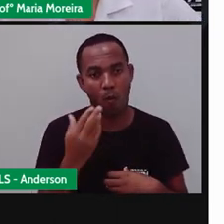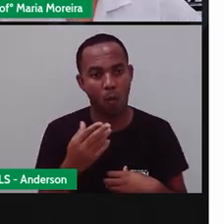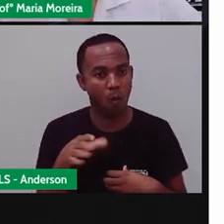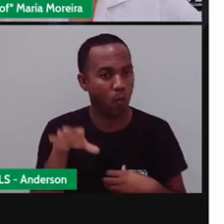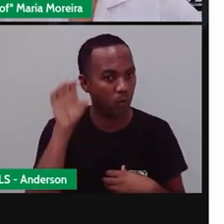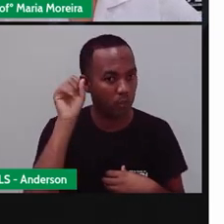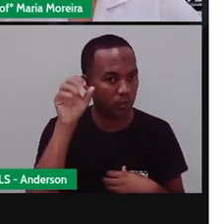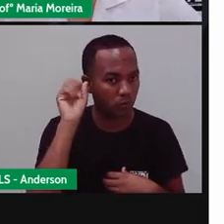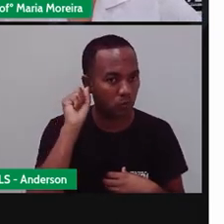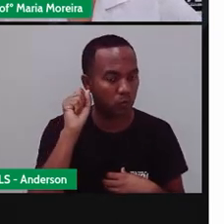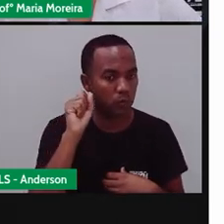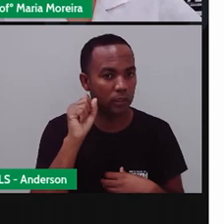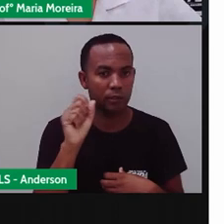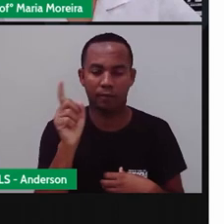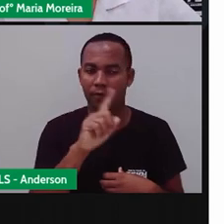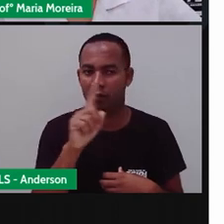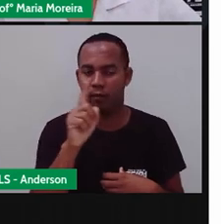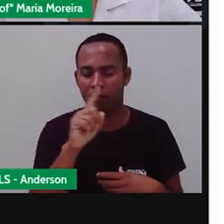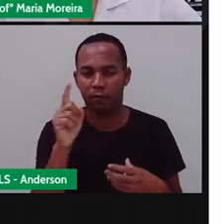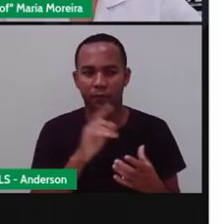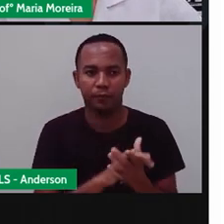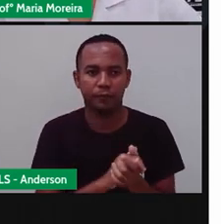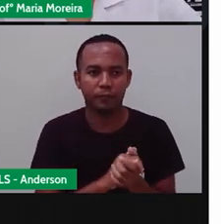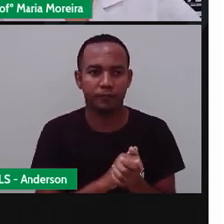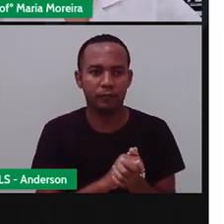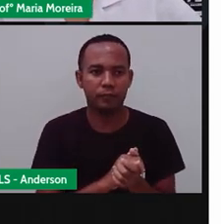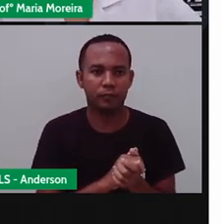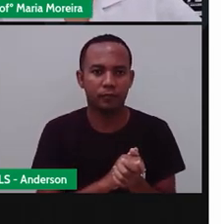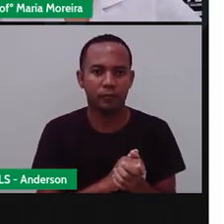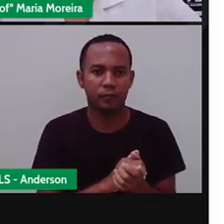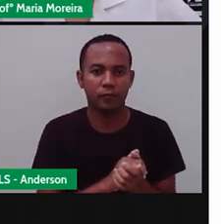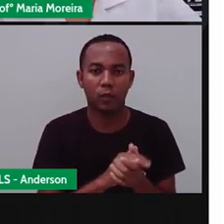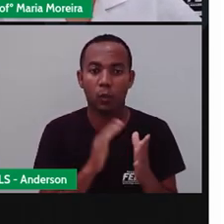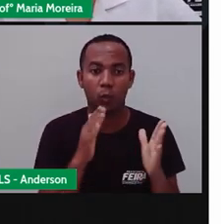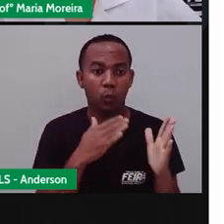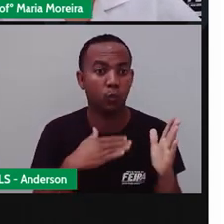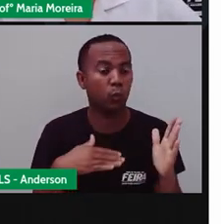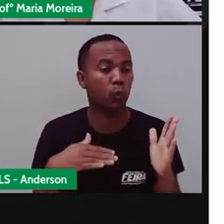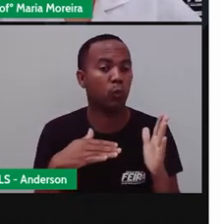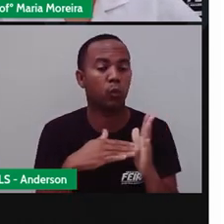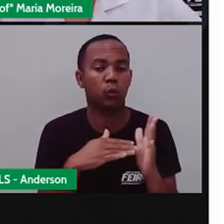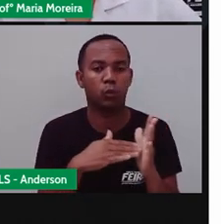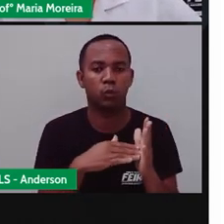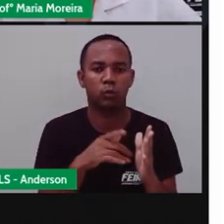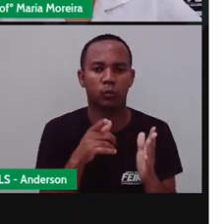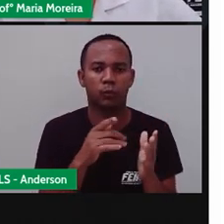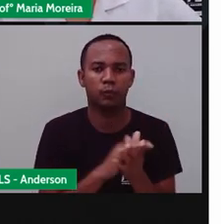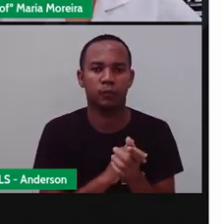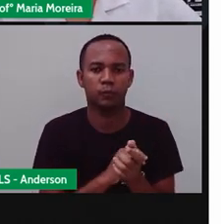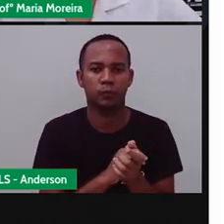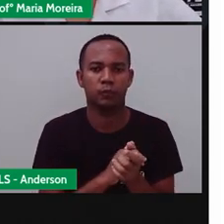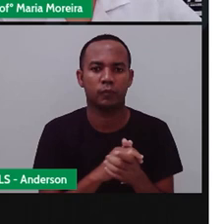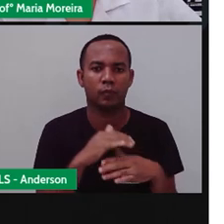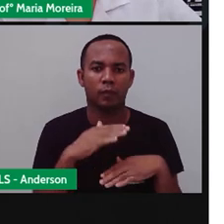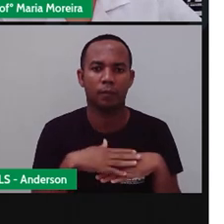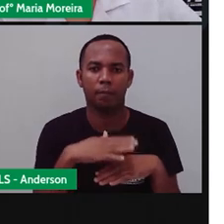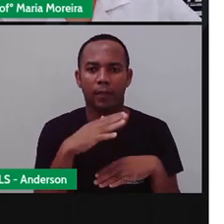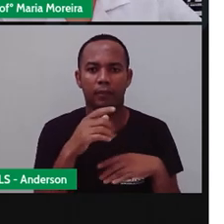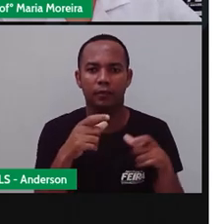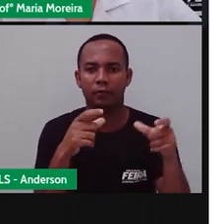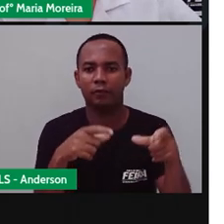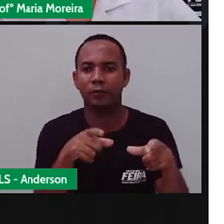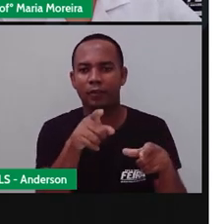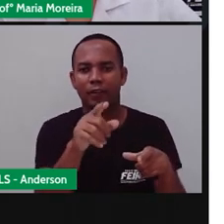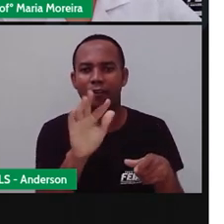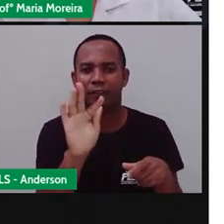também sente. Então, paisagem é tudo isso aqui. Mais uma imagem de Feira de Santana.